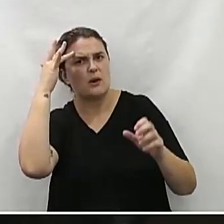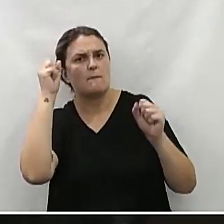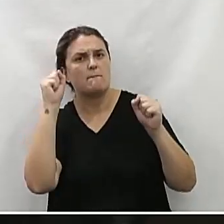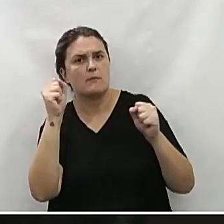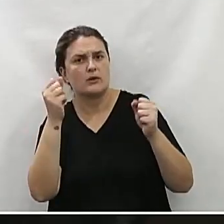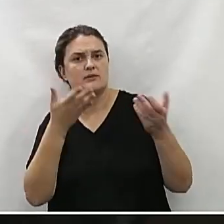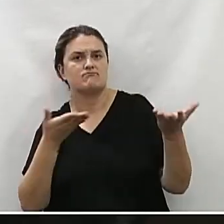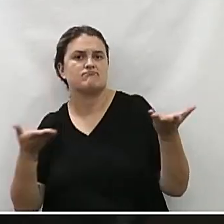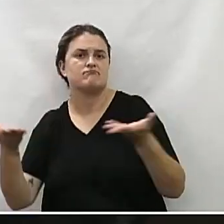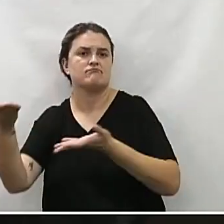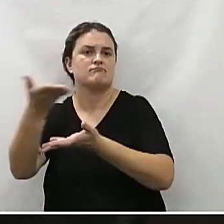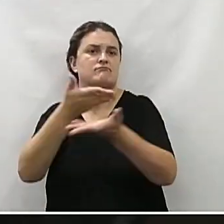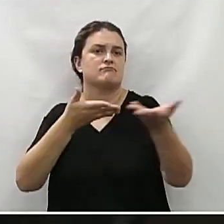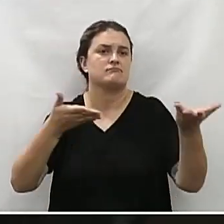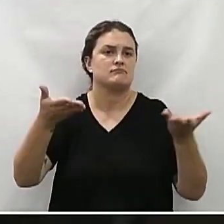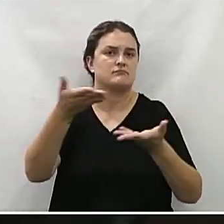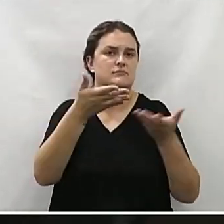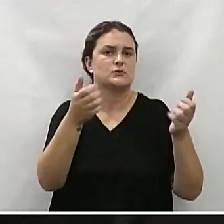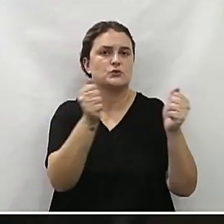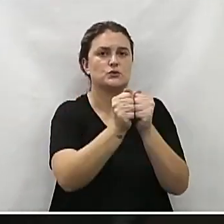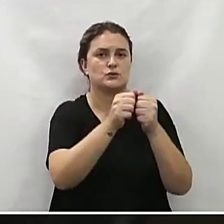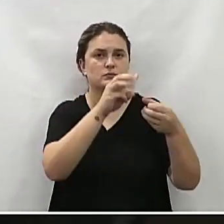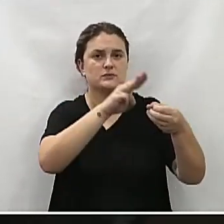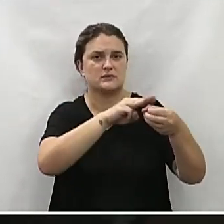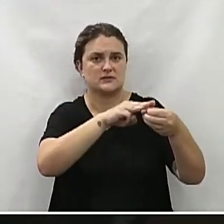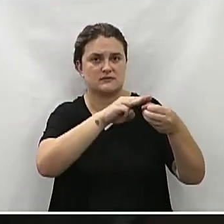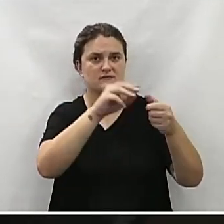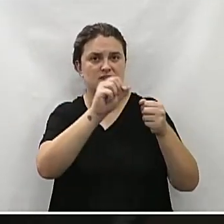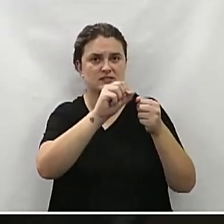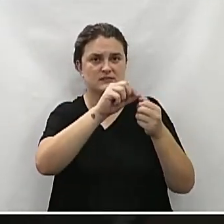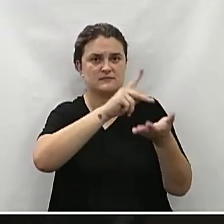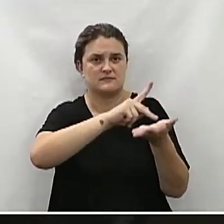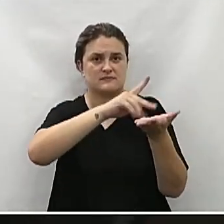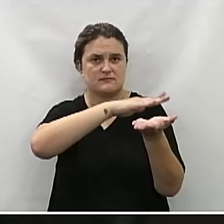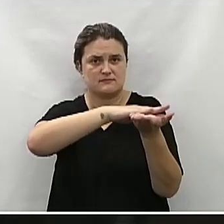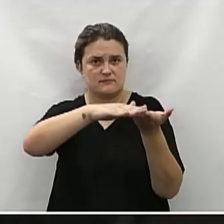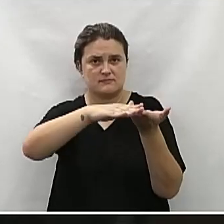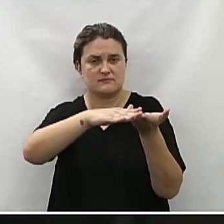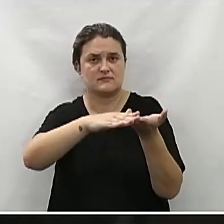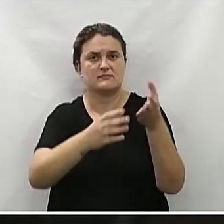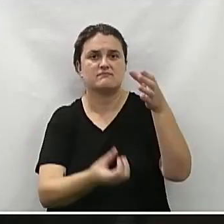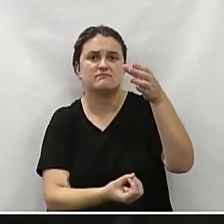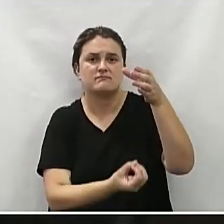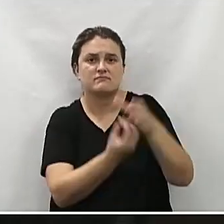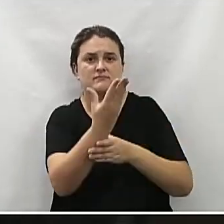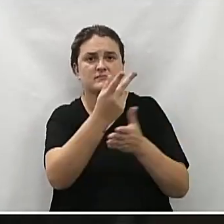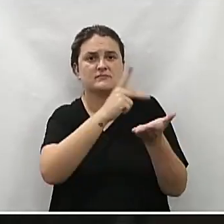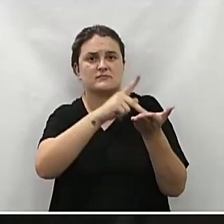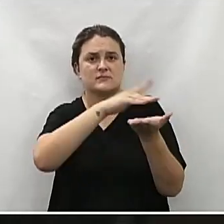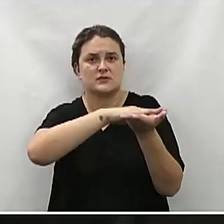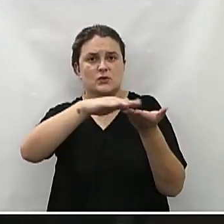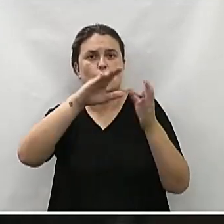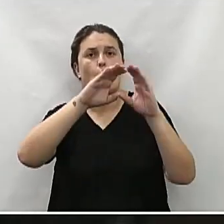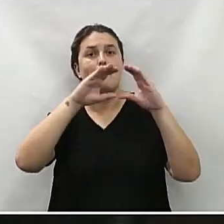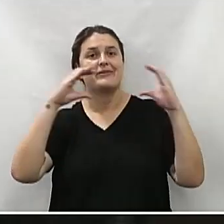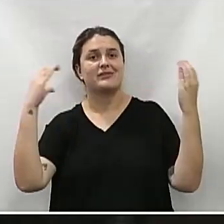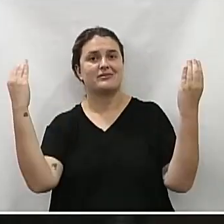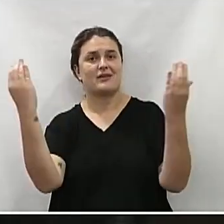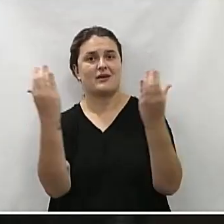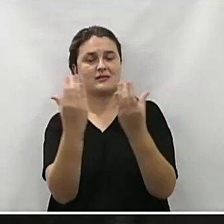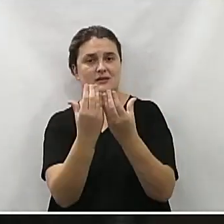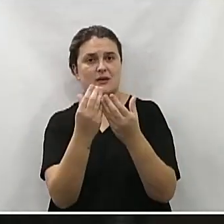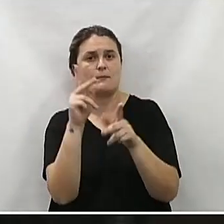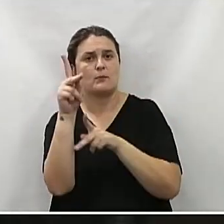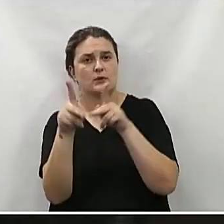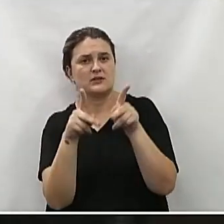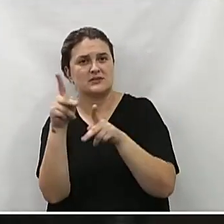se envolver junto com o município para fazer a pavimentação. Nós vamos criar um programa de pavimentação comunitária, onde a população